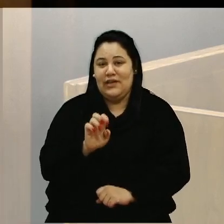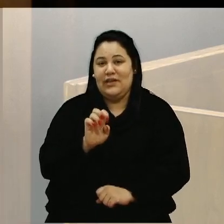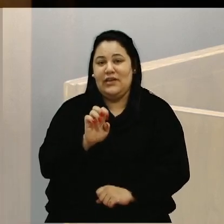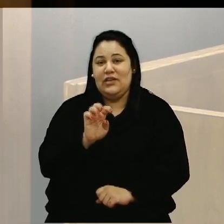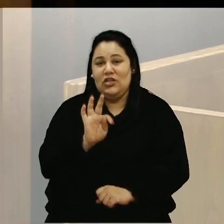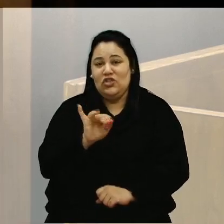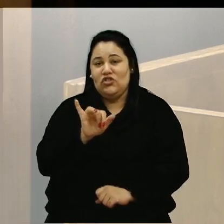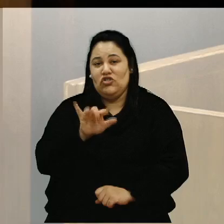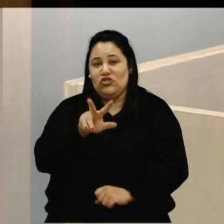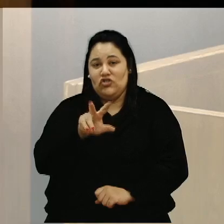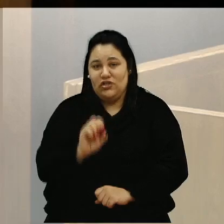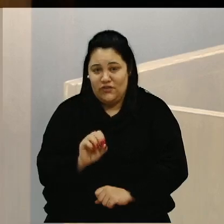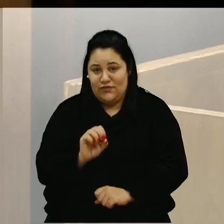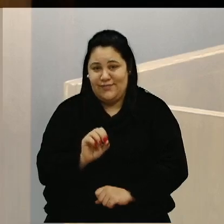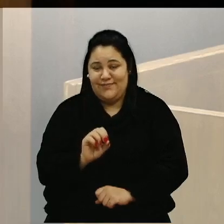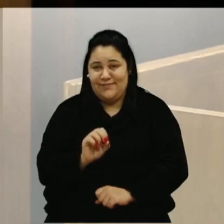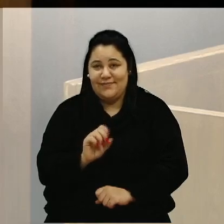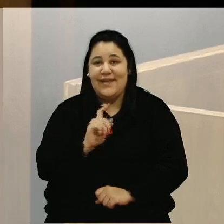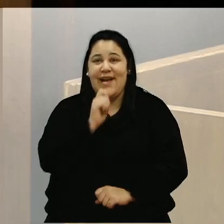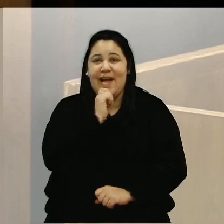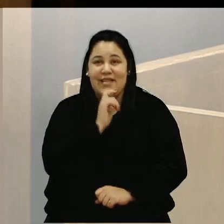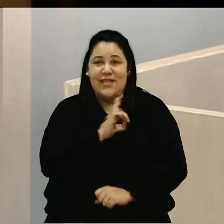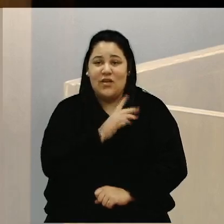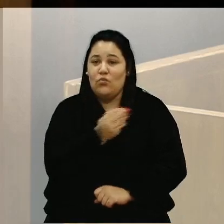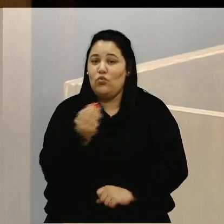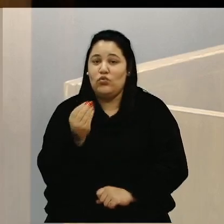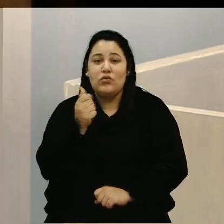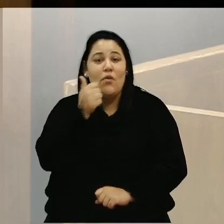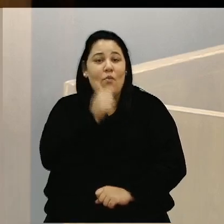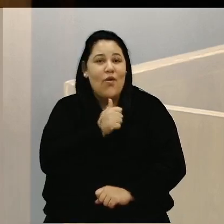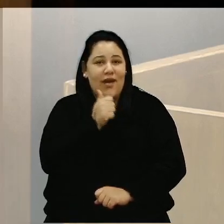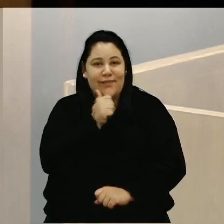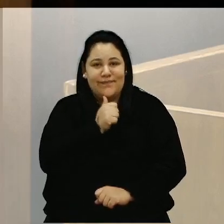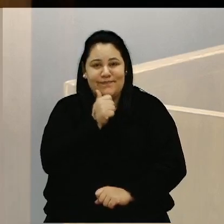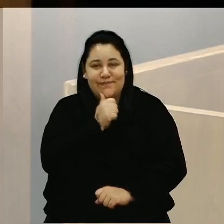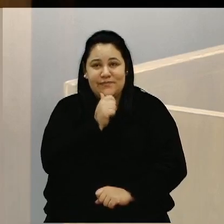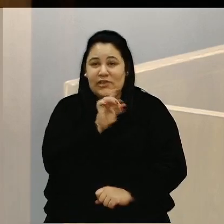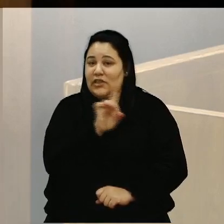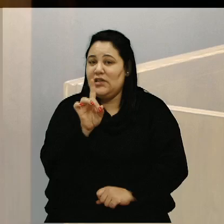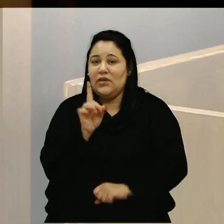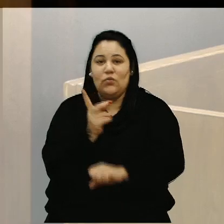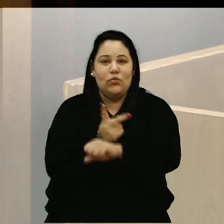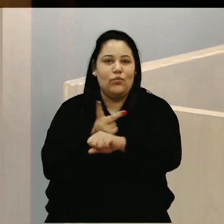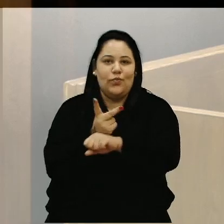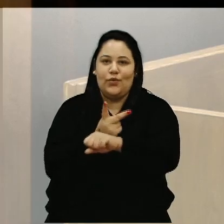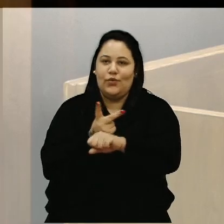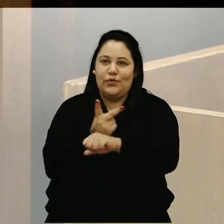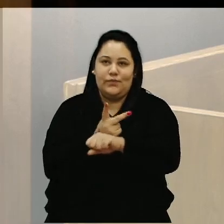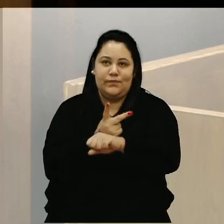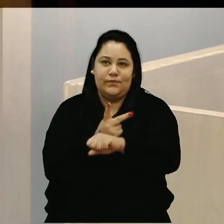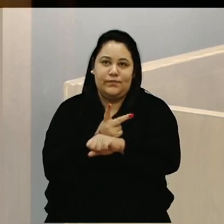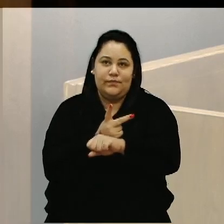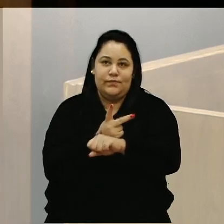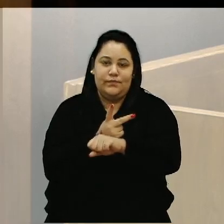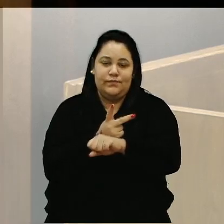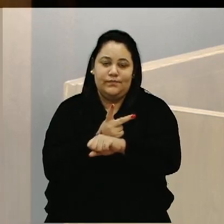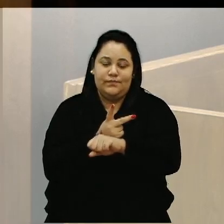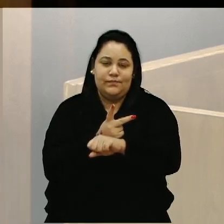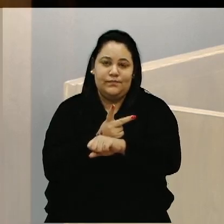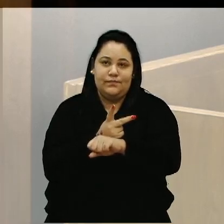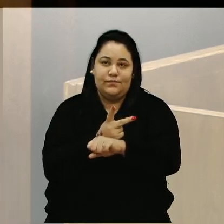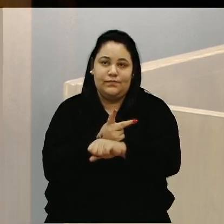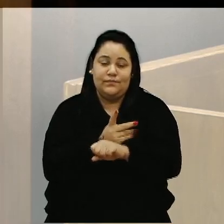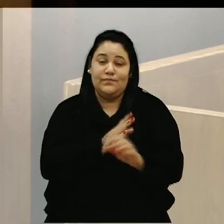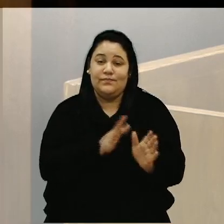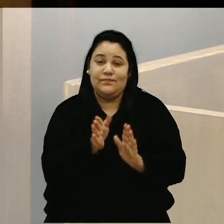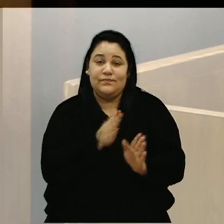dia. Ou seja, a gente ainda tem muitas mulheres que não estão procurando, que não estão acessando esses